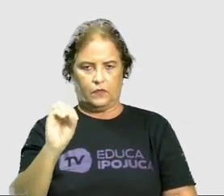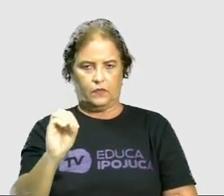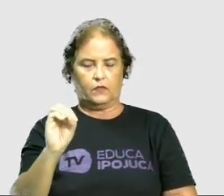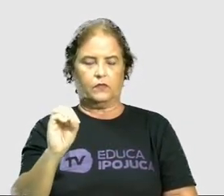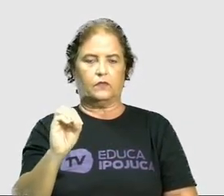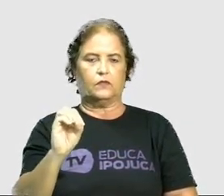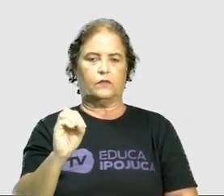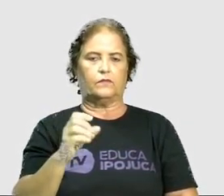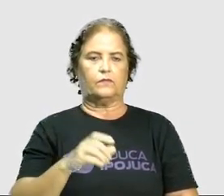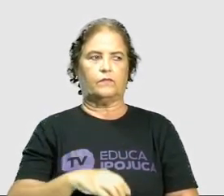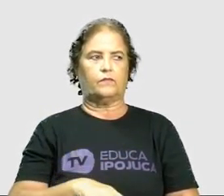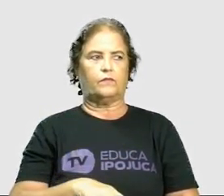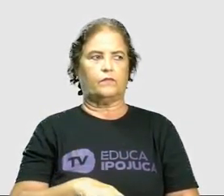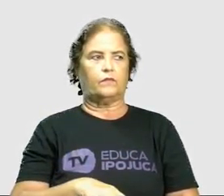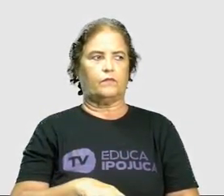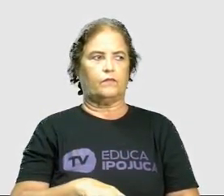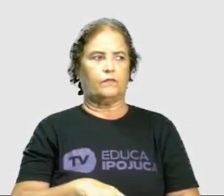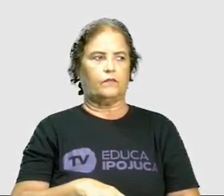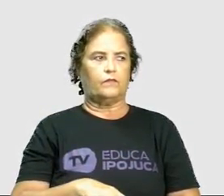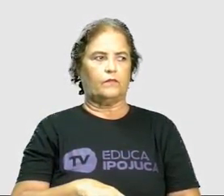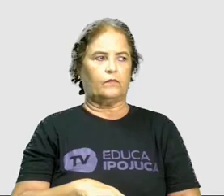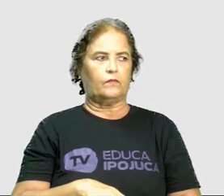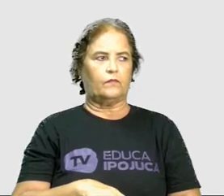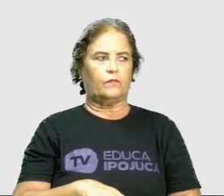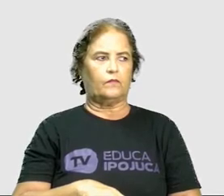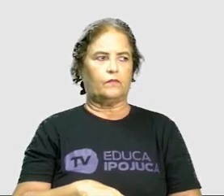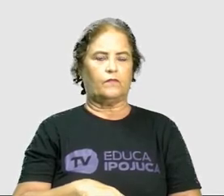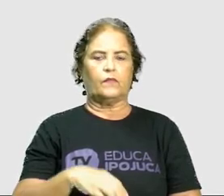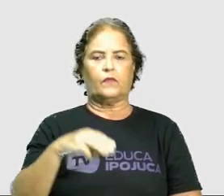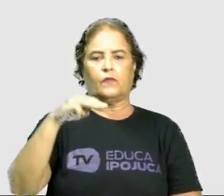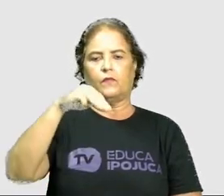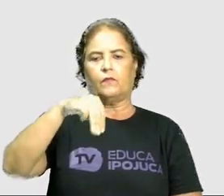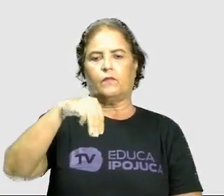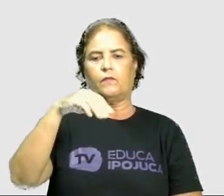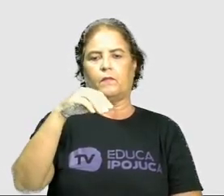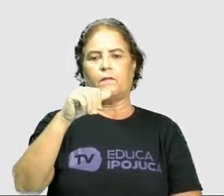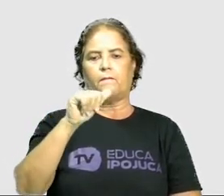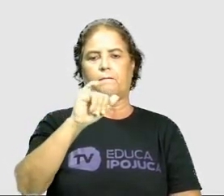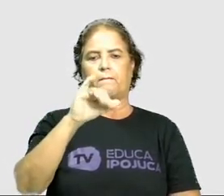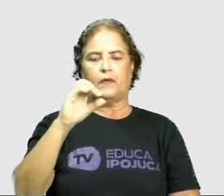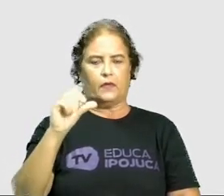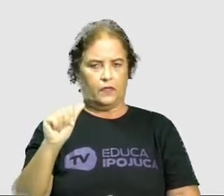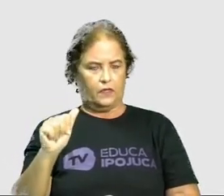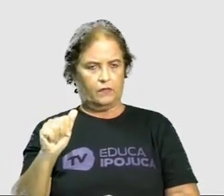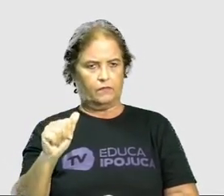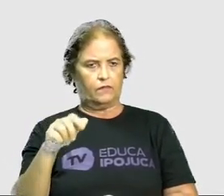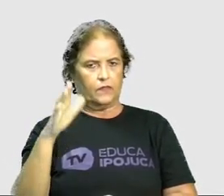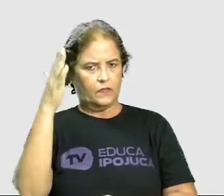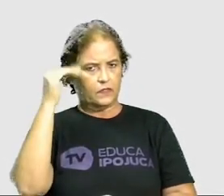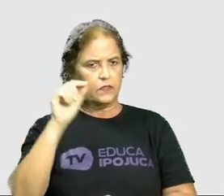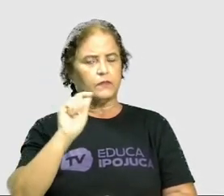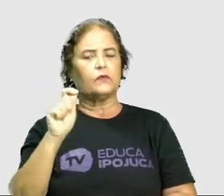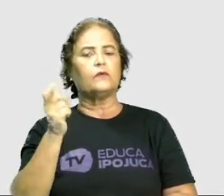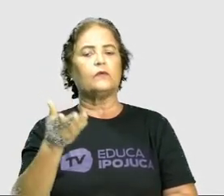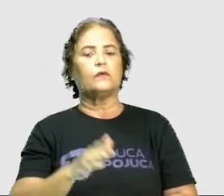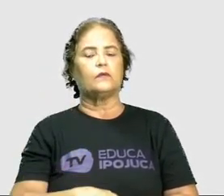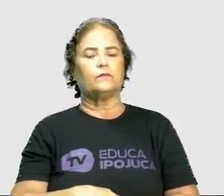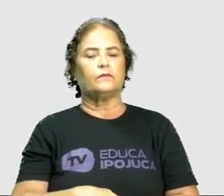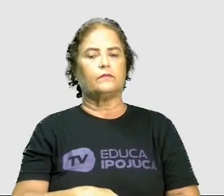nesta sequência. E o maia? Vocês lembram qual é a representação do sistema maia?